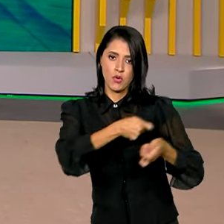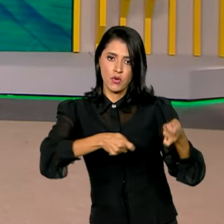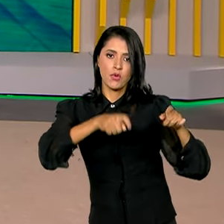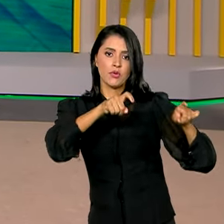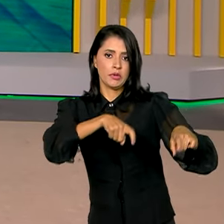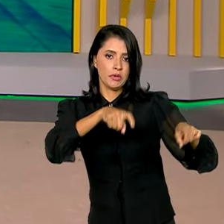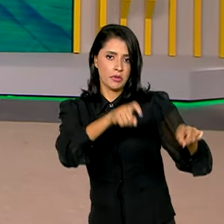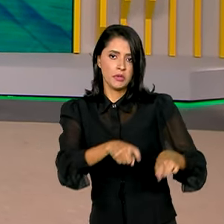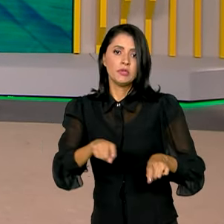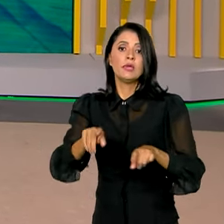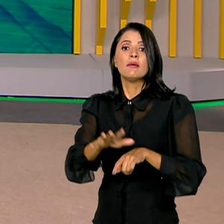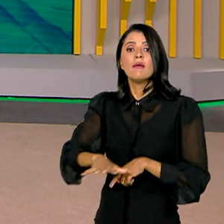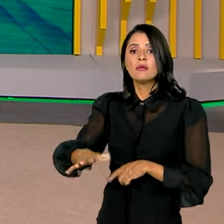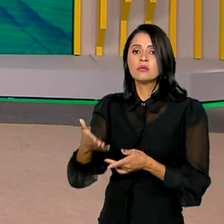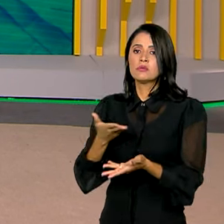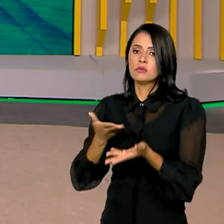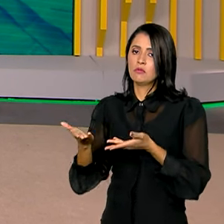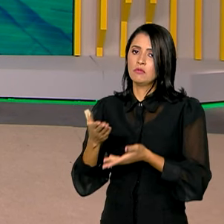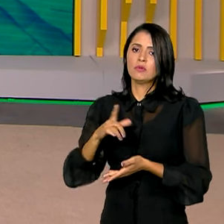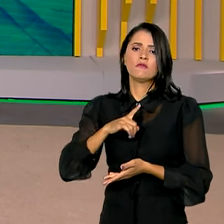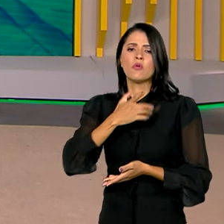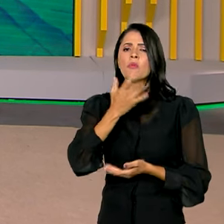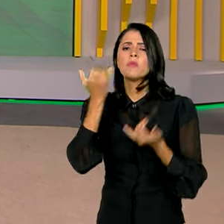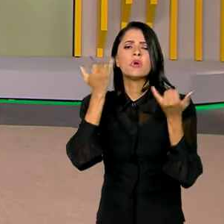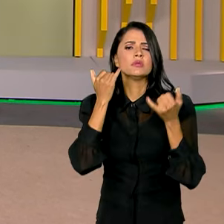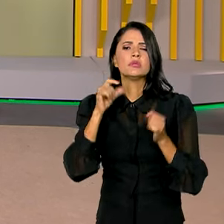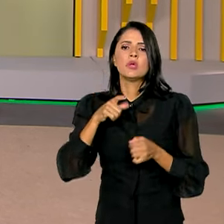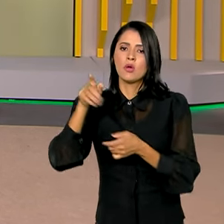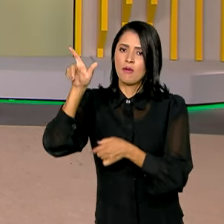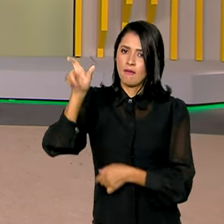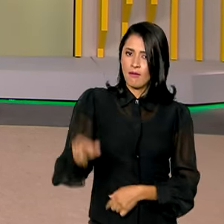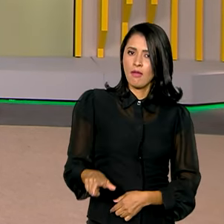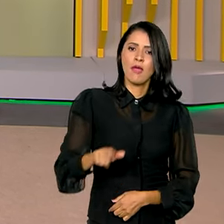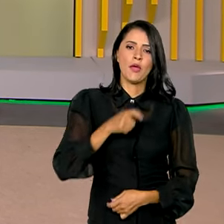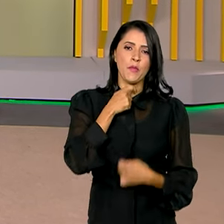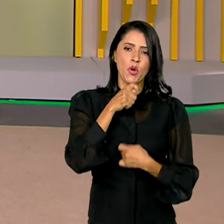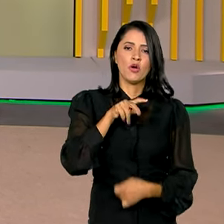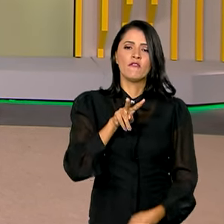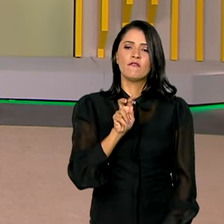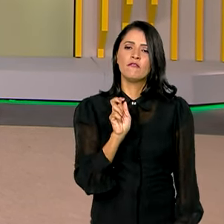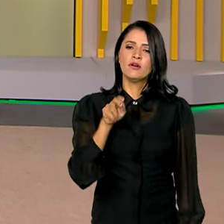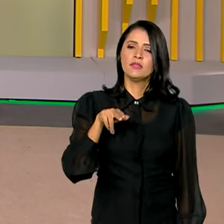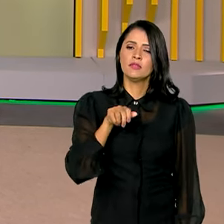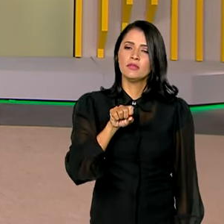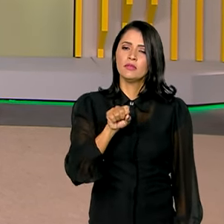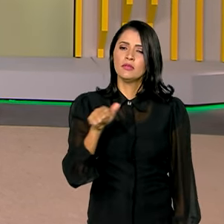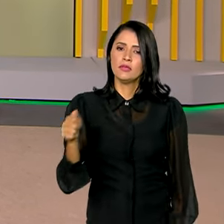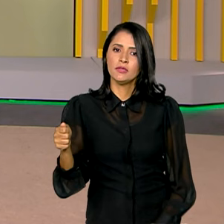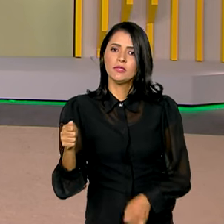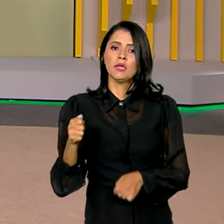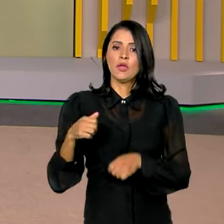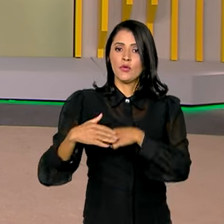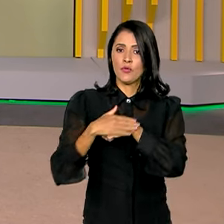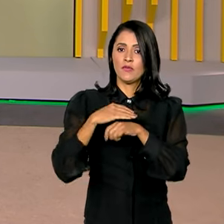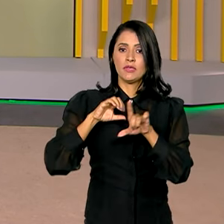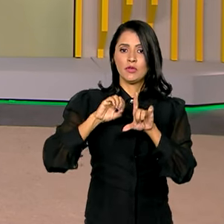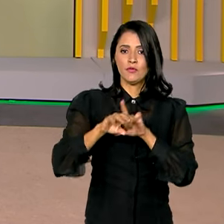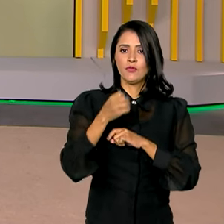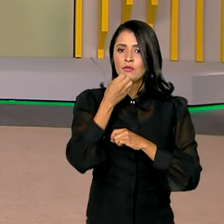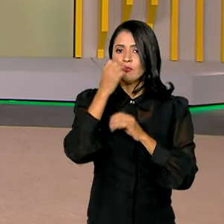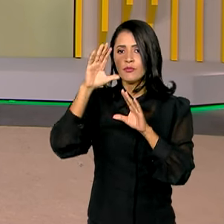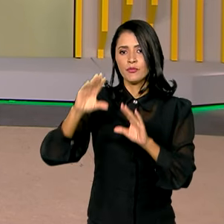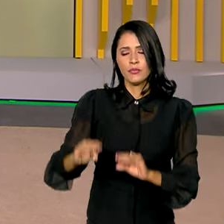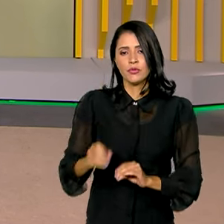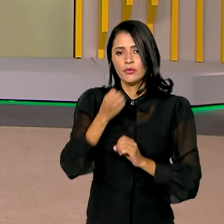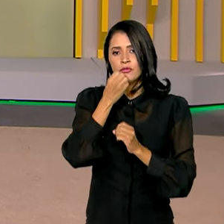serviços. E que tem as informações é a repórter Vanessa Casalino, que conversa com a gente ao vivo de São Paulo. Boa noite, Vanessa.